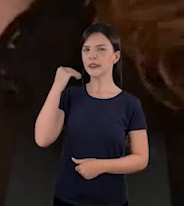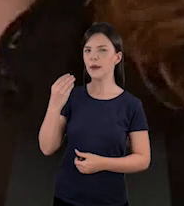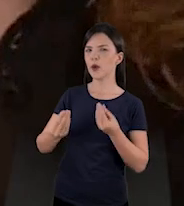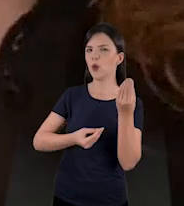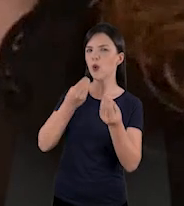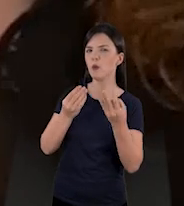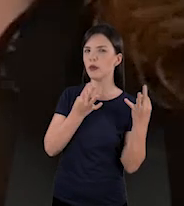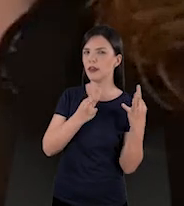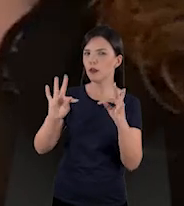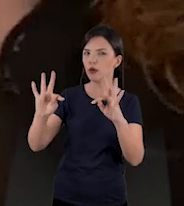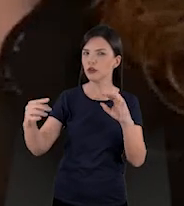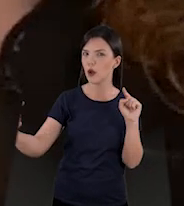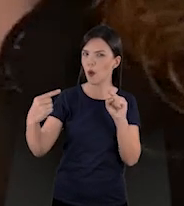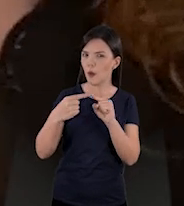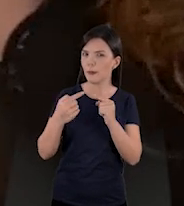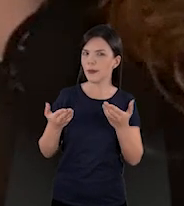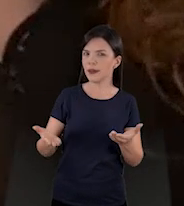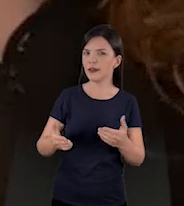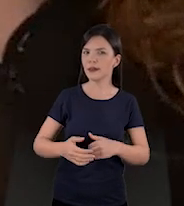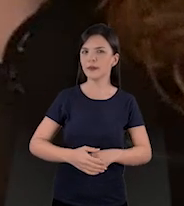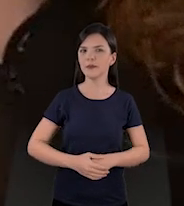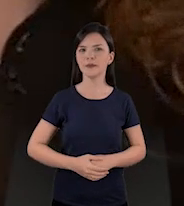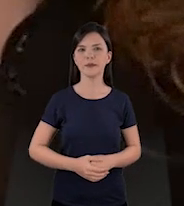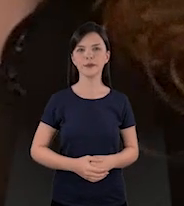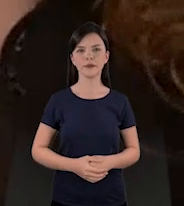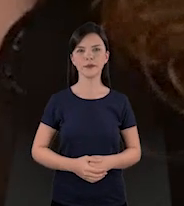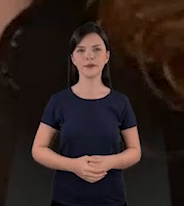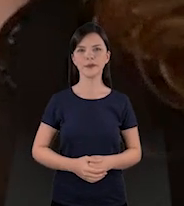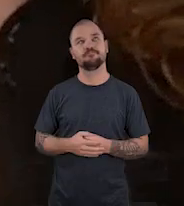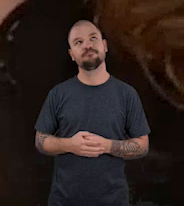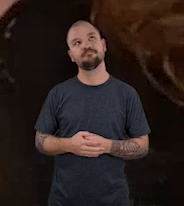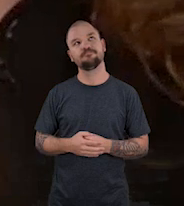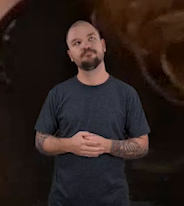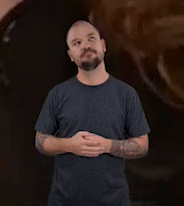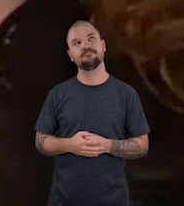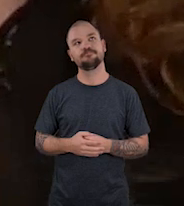Você sabe como é que a tecnologia entra no meio disso tudo que a gente está conversando?